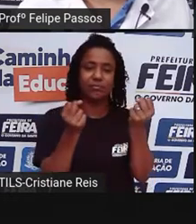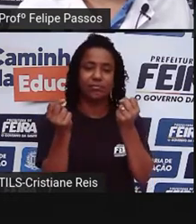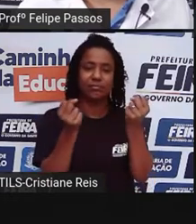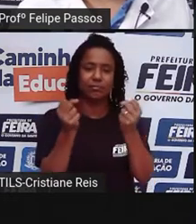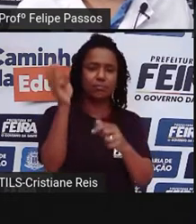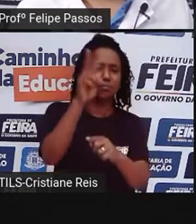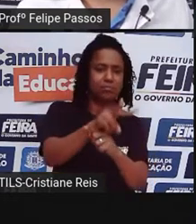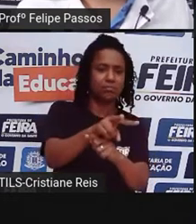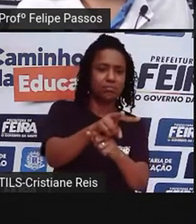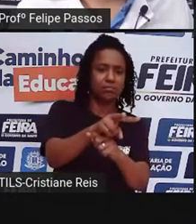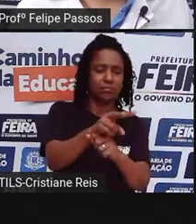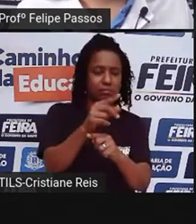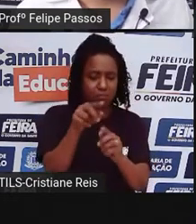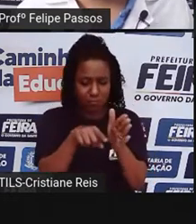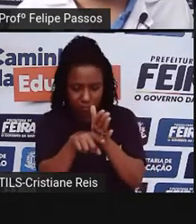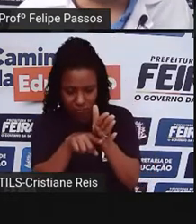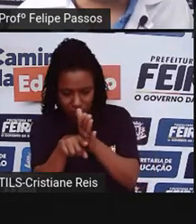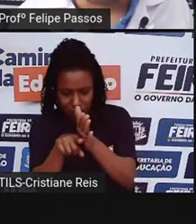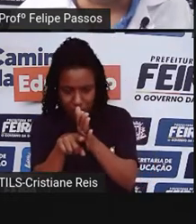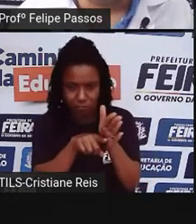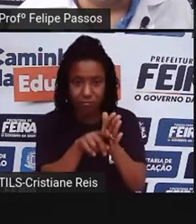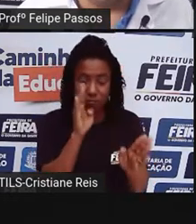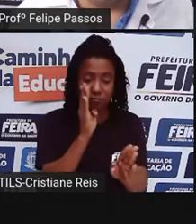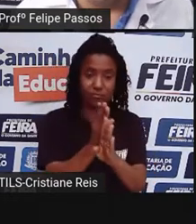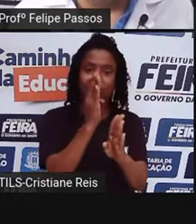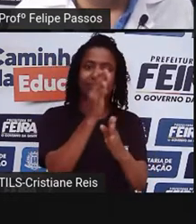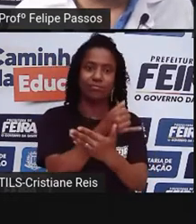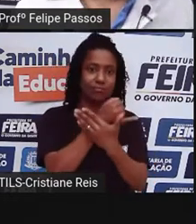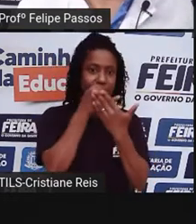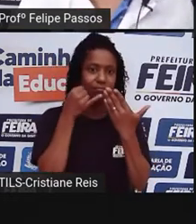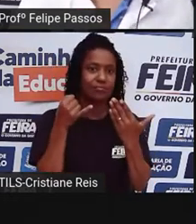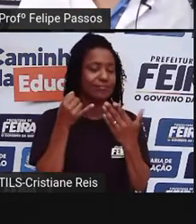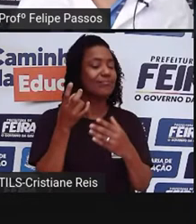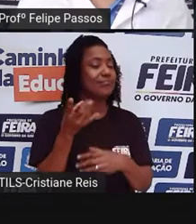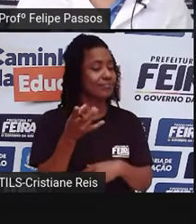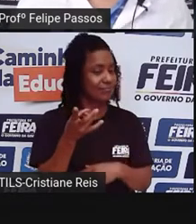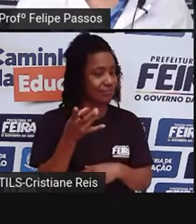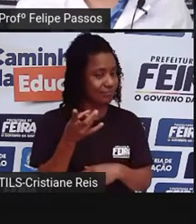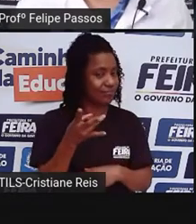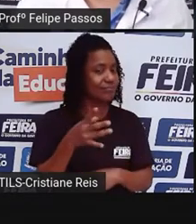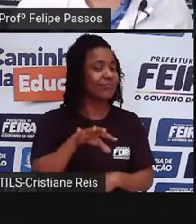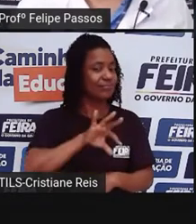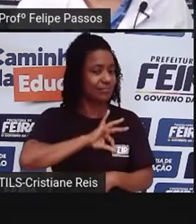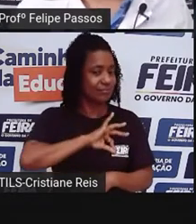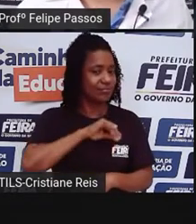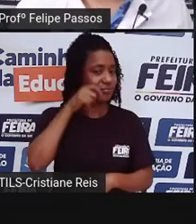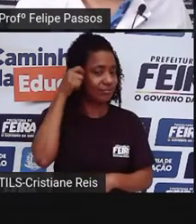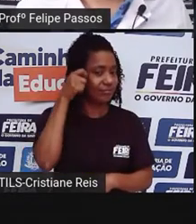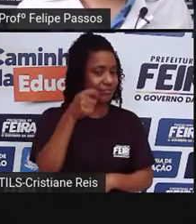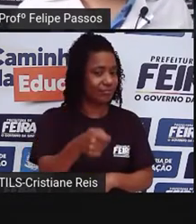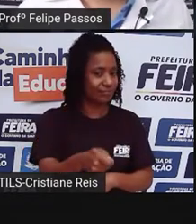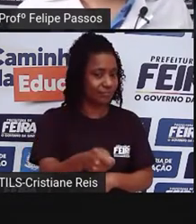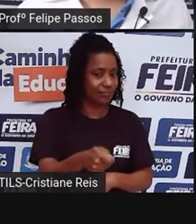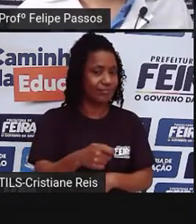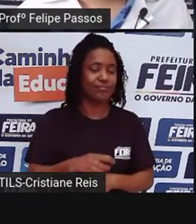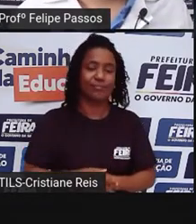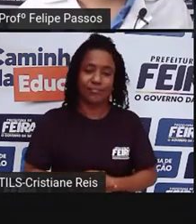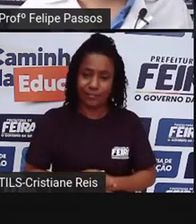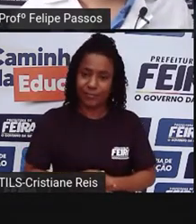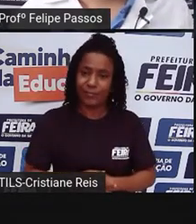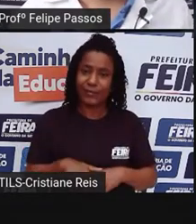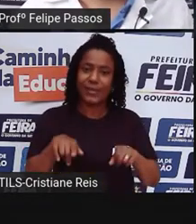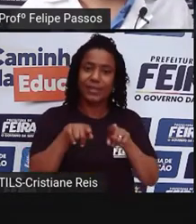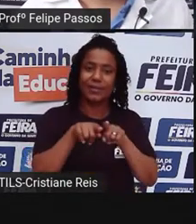e executar as leis devidas. Também tem as secretarias municipais. As secretarias municipais, elas